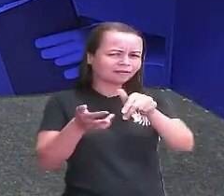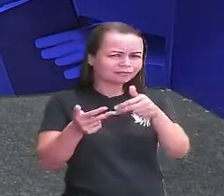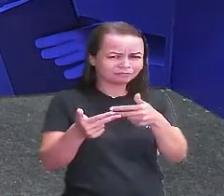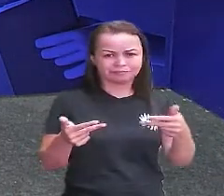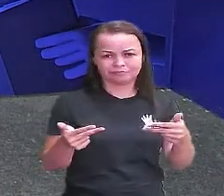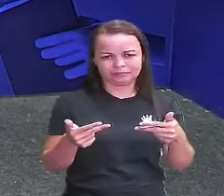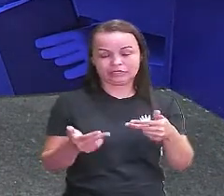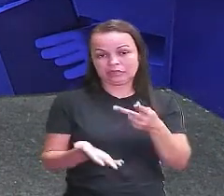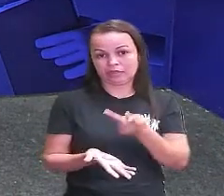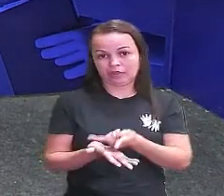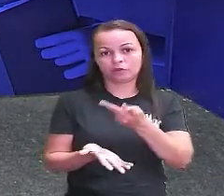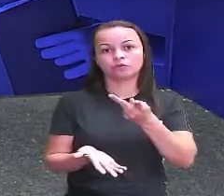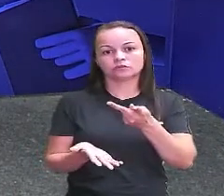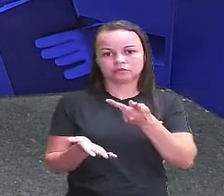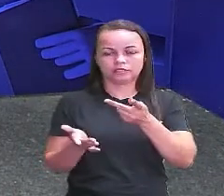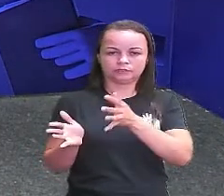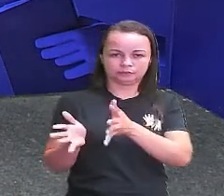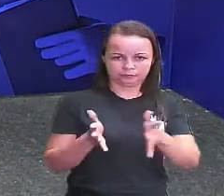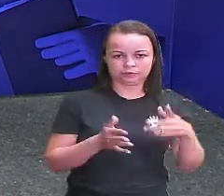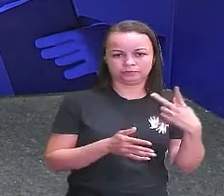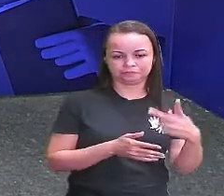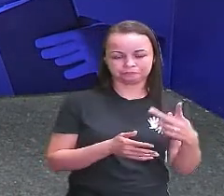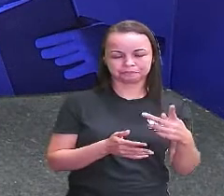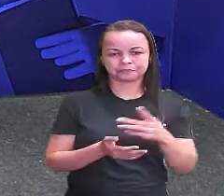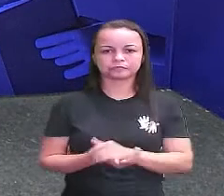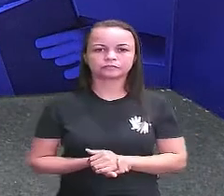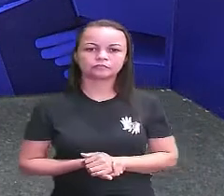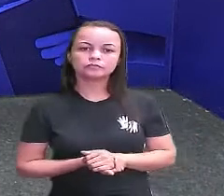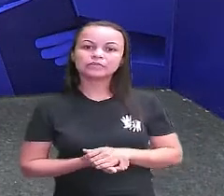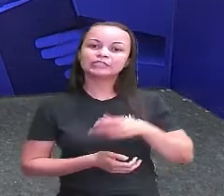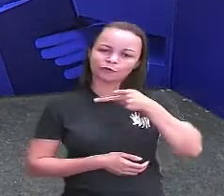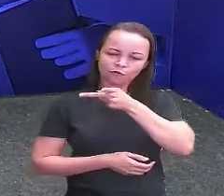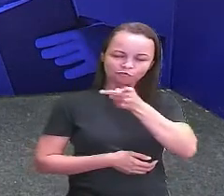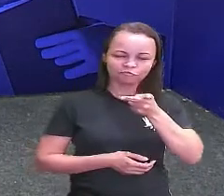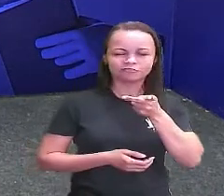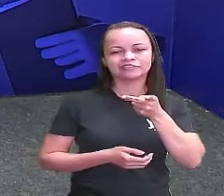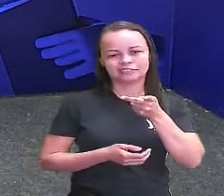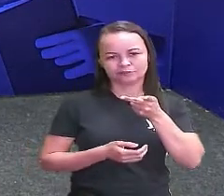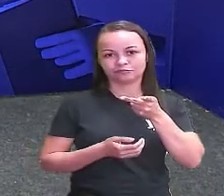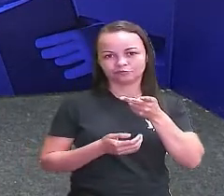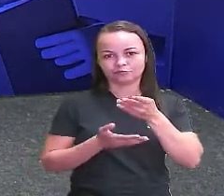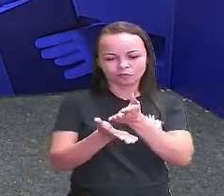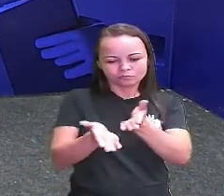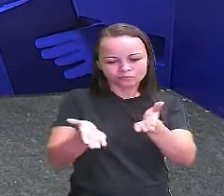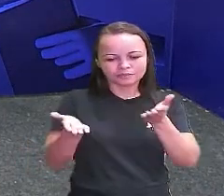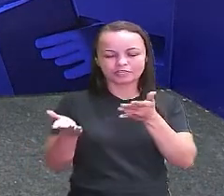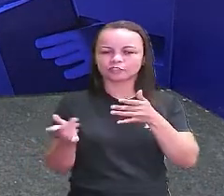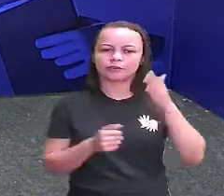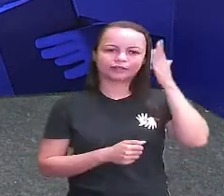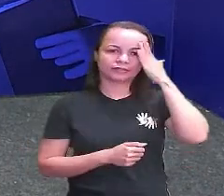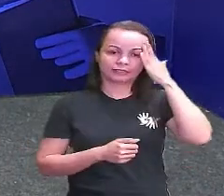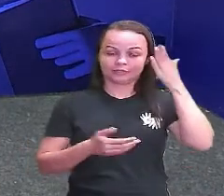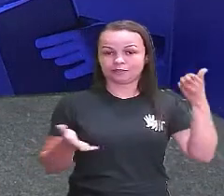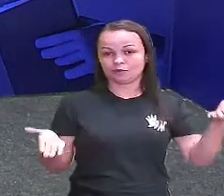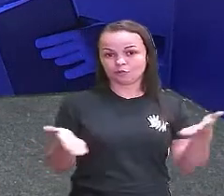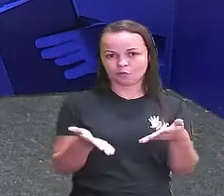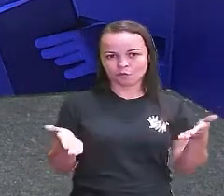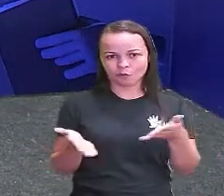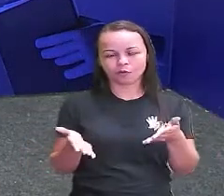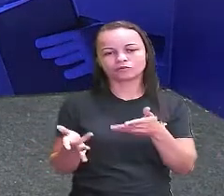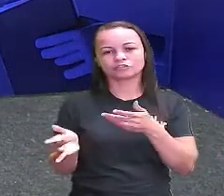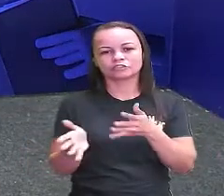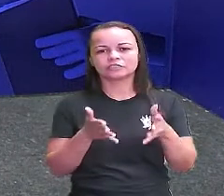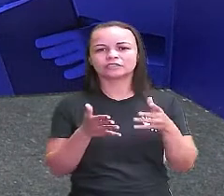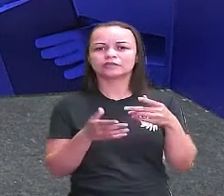aconteceu posterior a eles então, vou convidar vocês para que a gente possa entender hoje um pouco